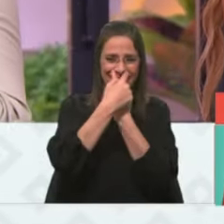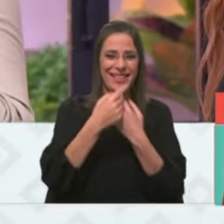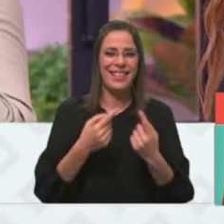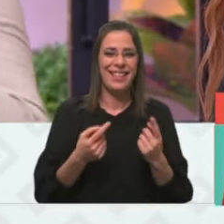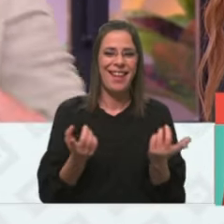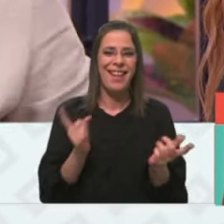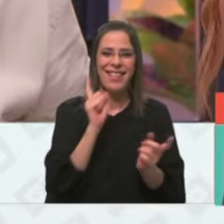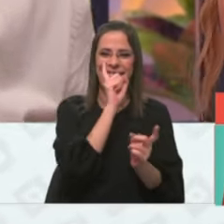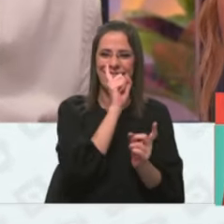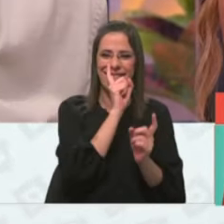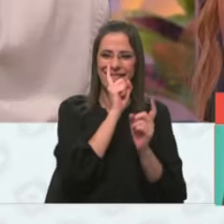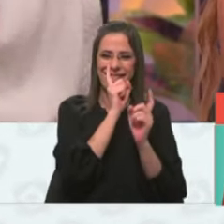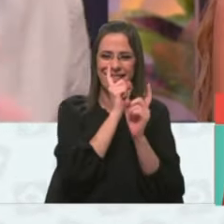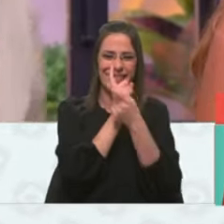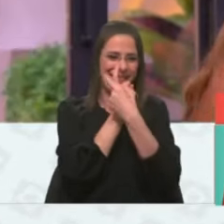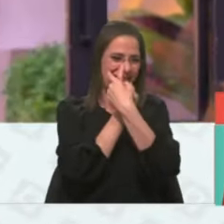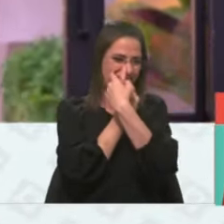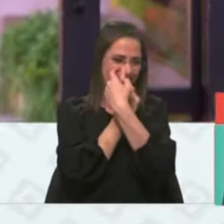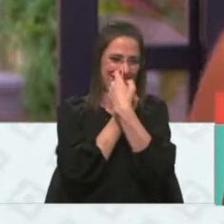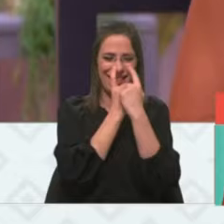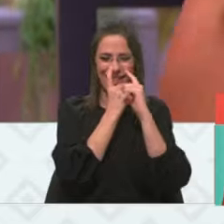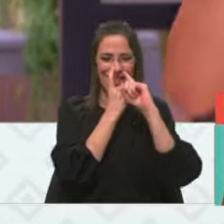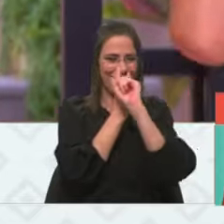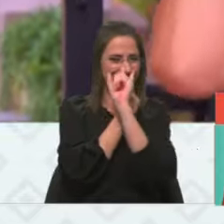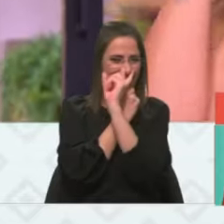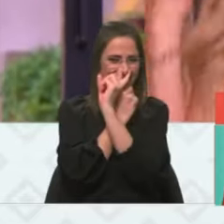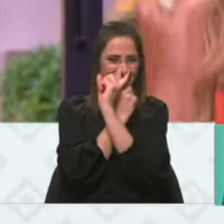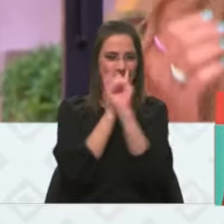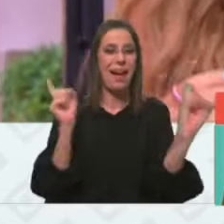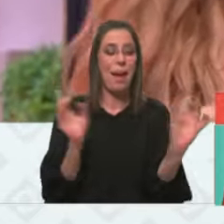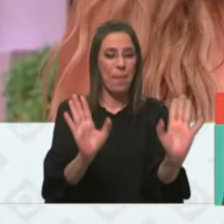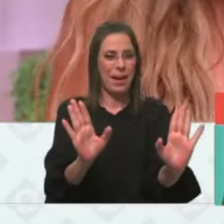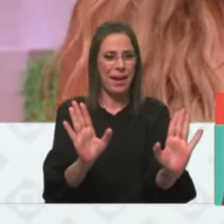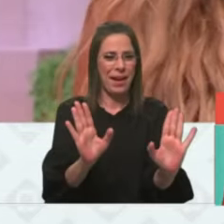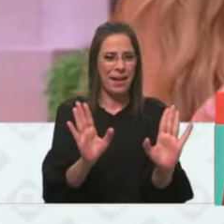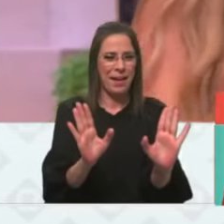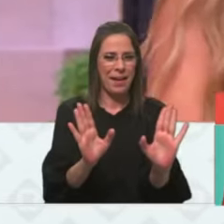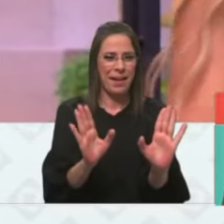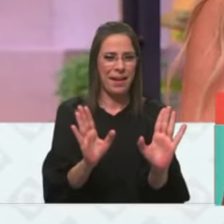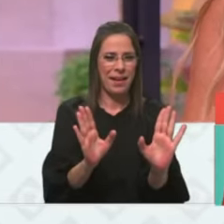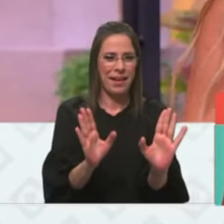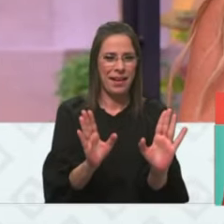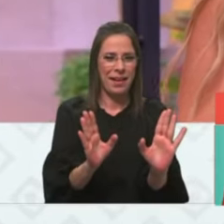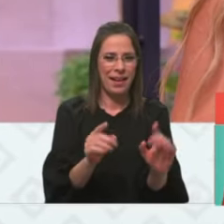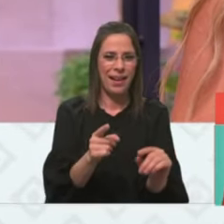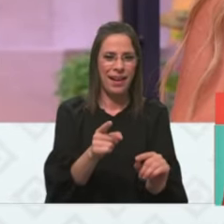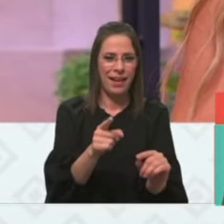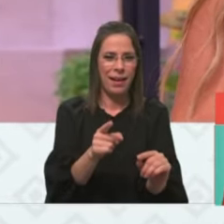Enganam muito. A nós não desenganam. Faz dá, faz dá. Faz dá. Pera. Vá.